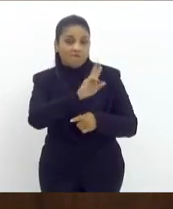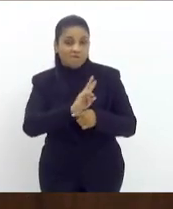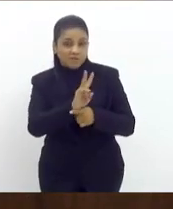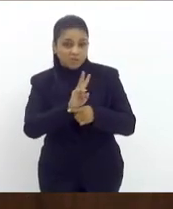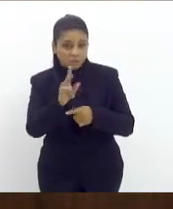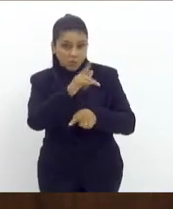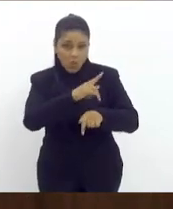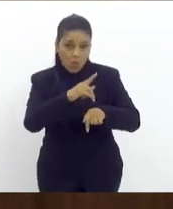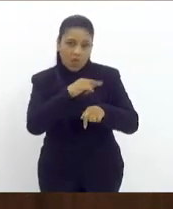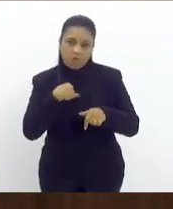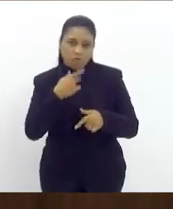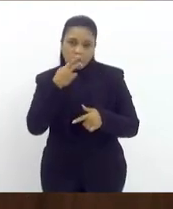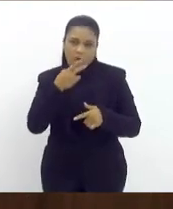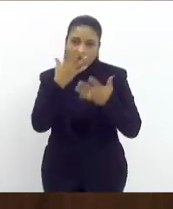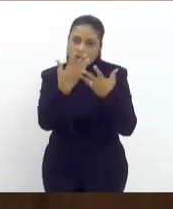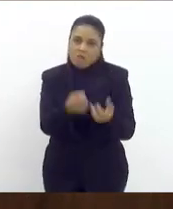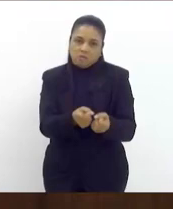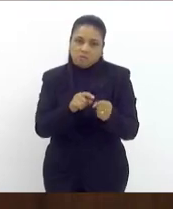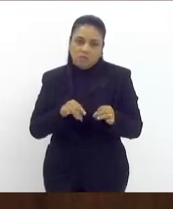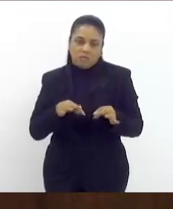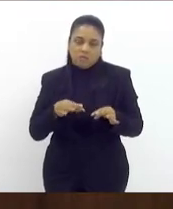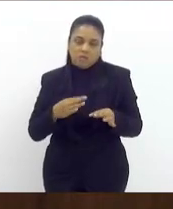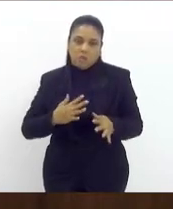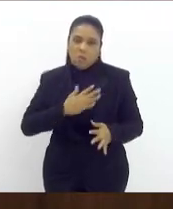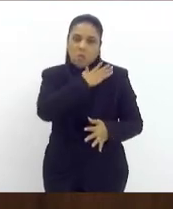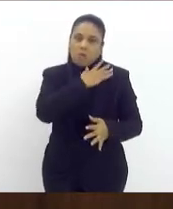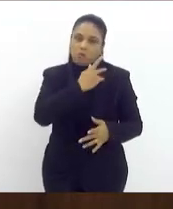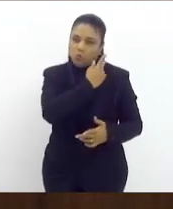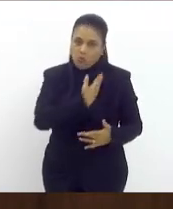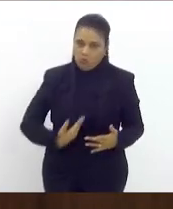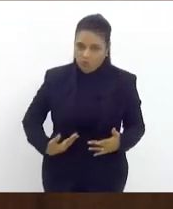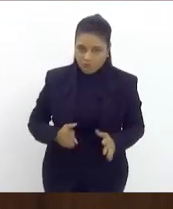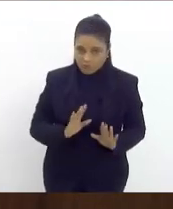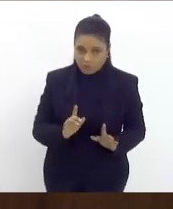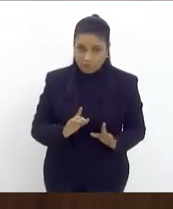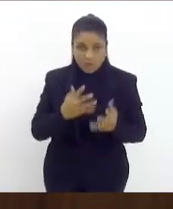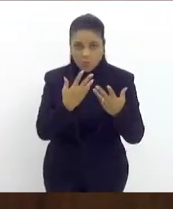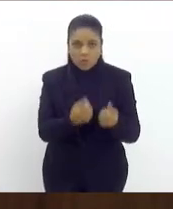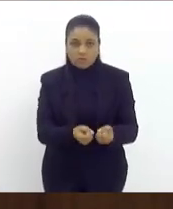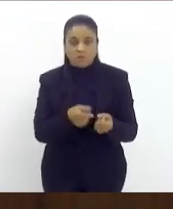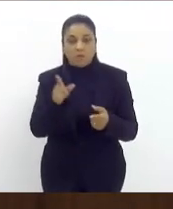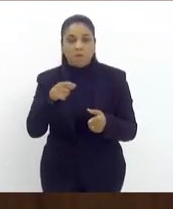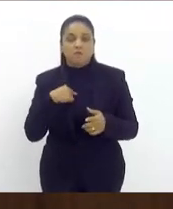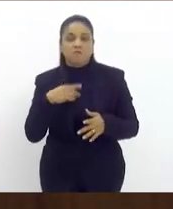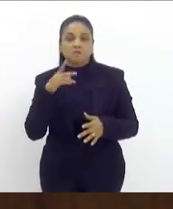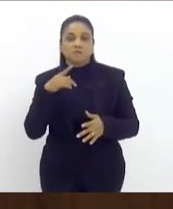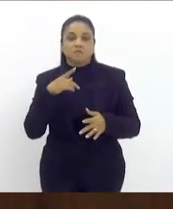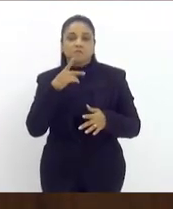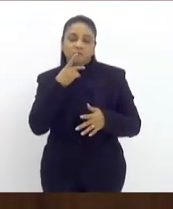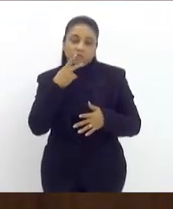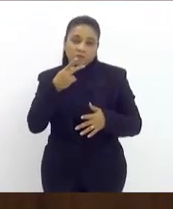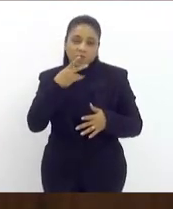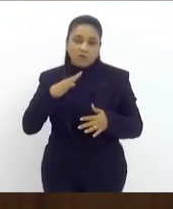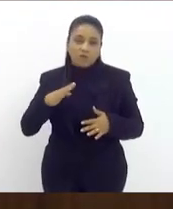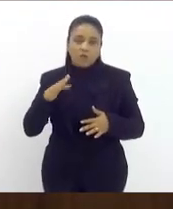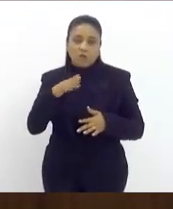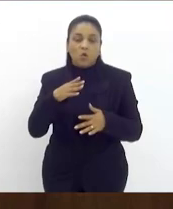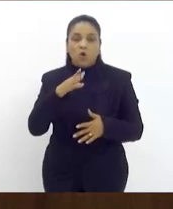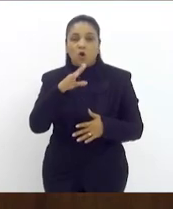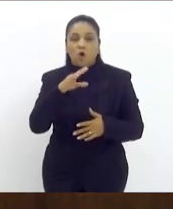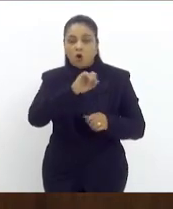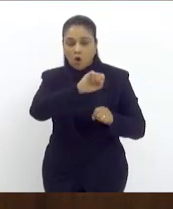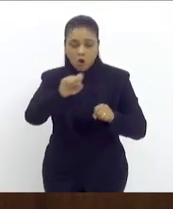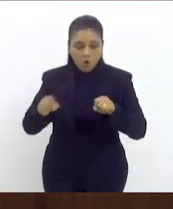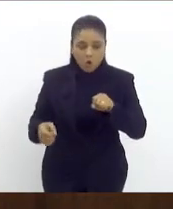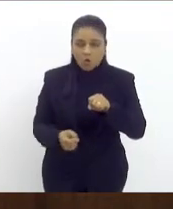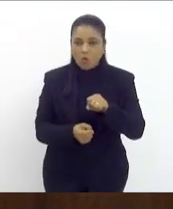que concorda com a forma a qual o Maduro governa mas ele aponta que Guaidó é um golpista como tentaram dar o golpe nesse país no dia